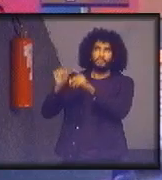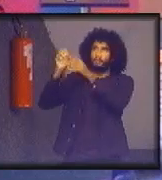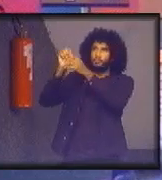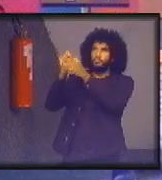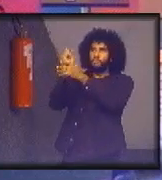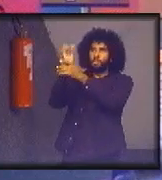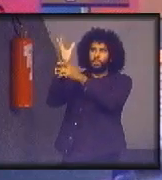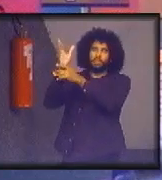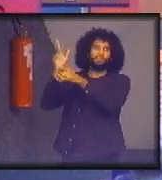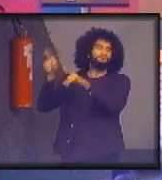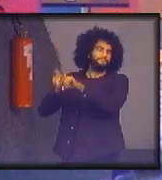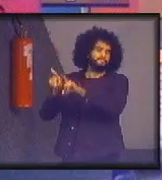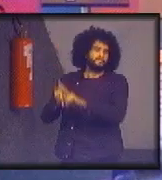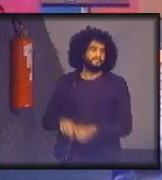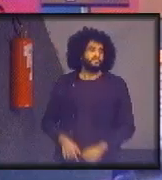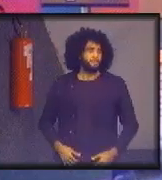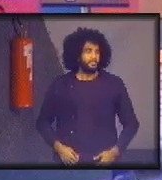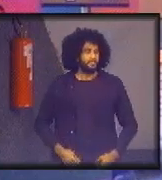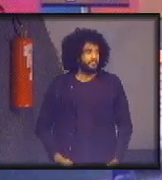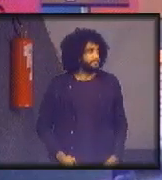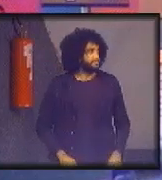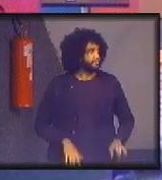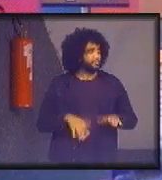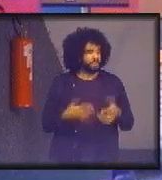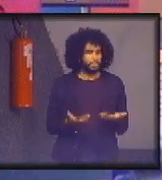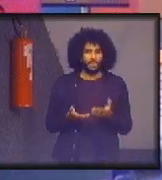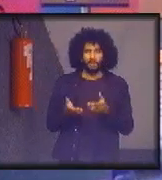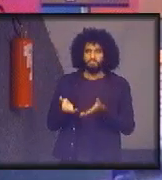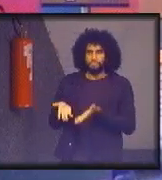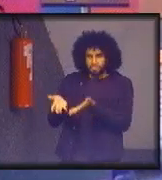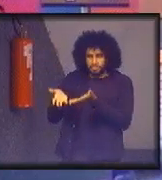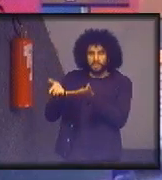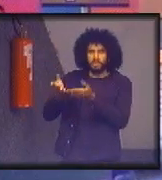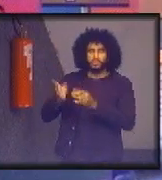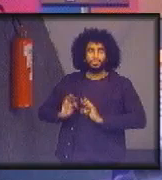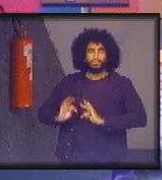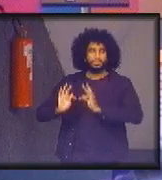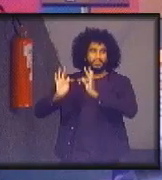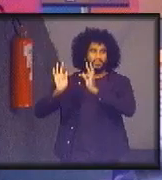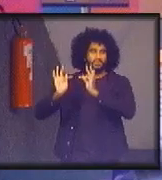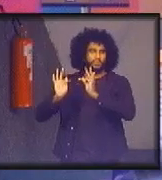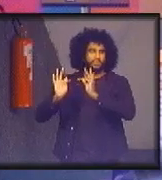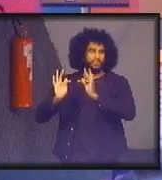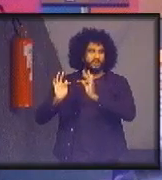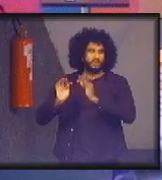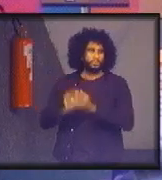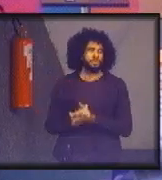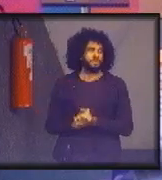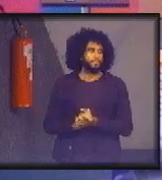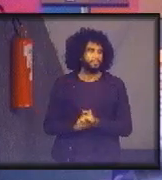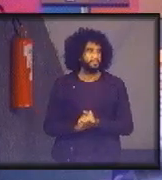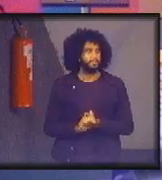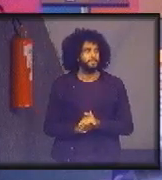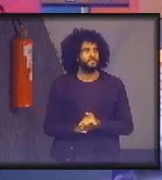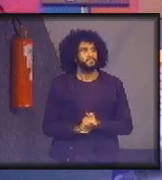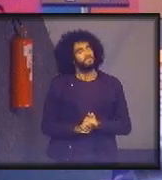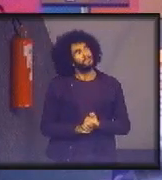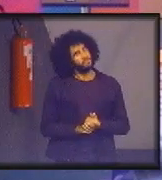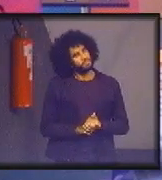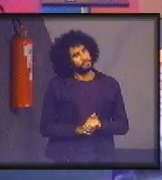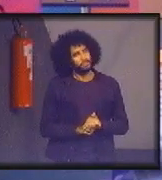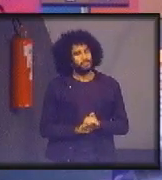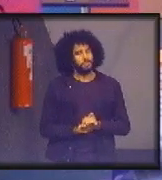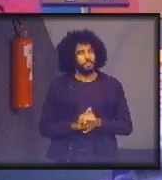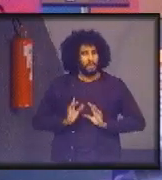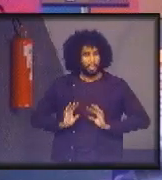Daí, se estimula tecnologias de substâncias que são importantes